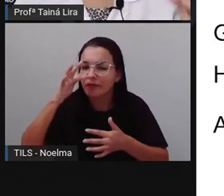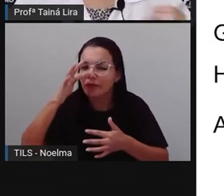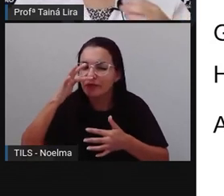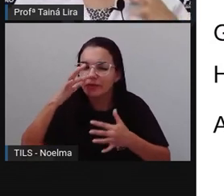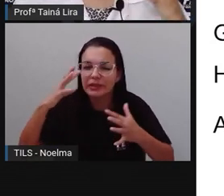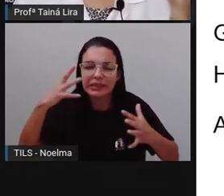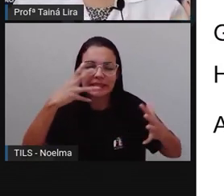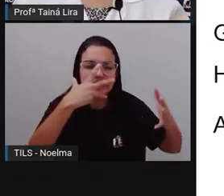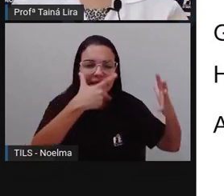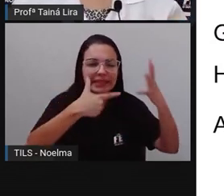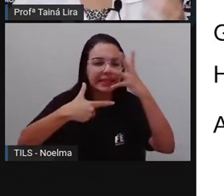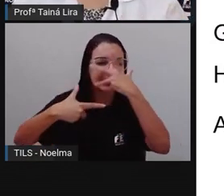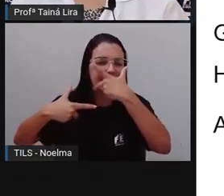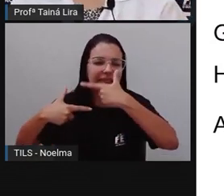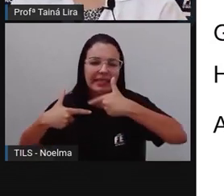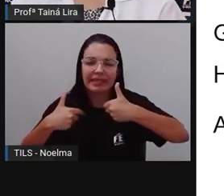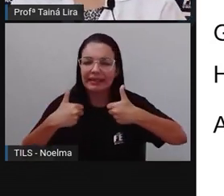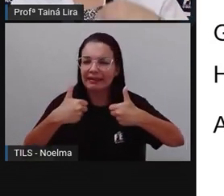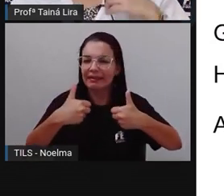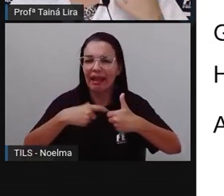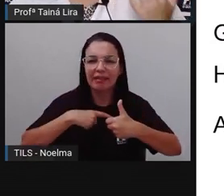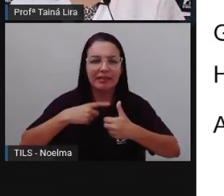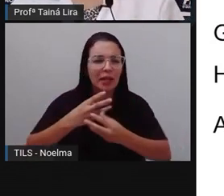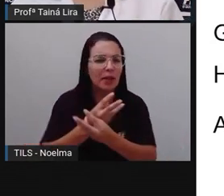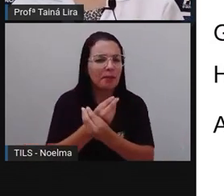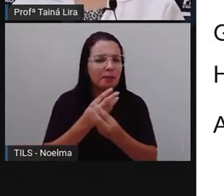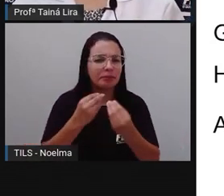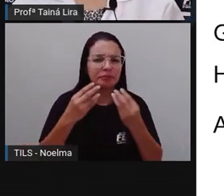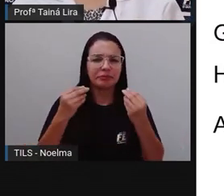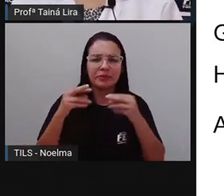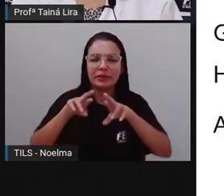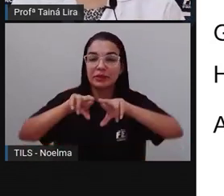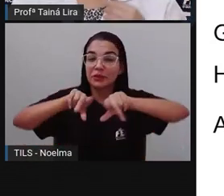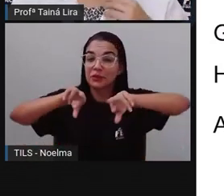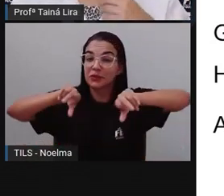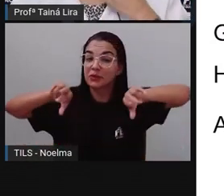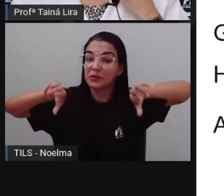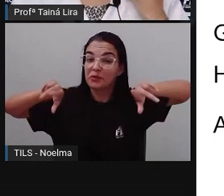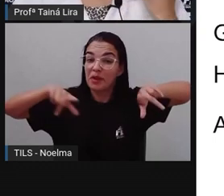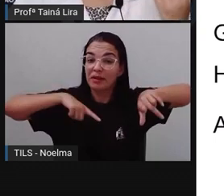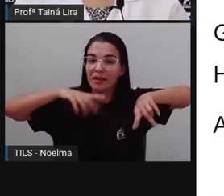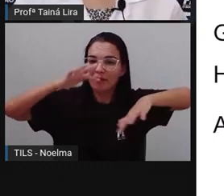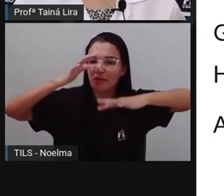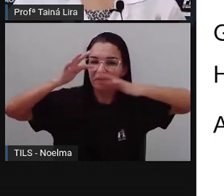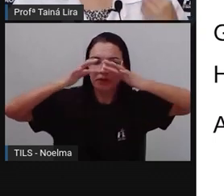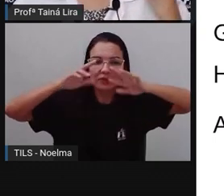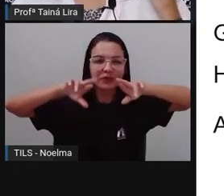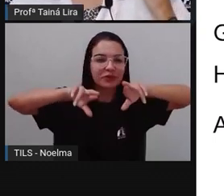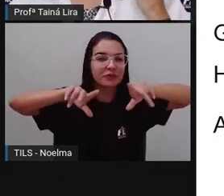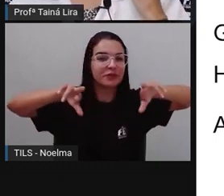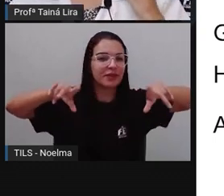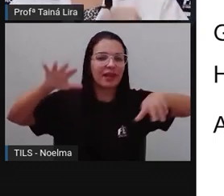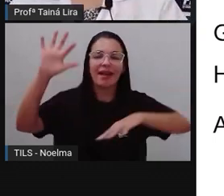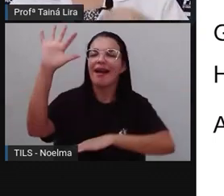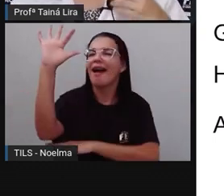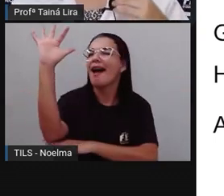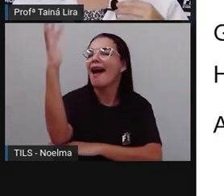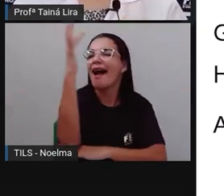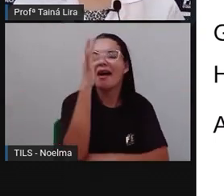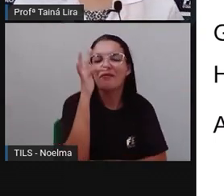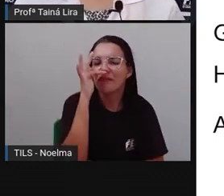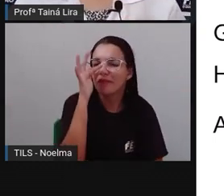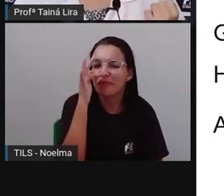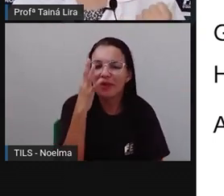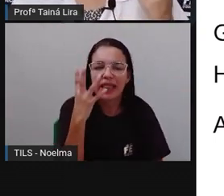depender, São várias espécies de ipê. E a depender da espécie, Ela vai dar flores, né? De cores diferentes. Então, nós temos aí o